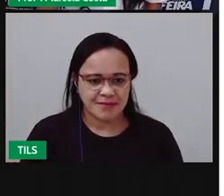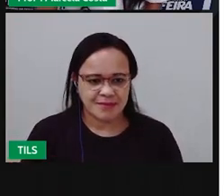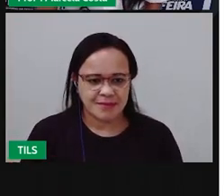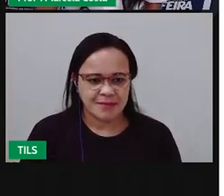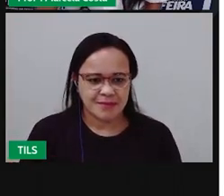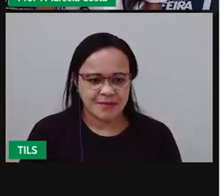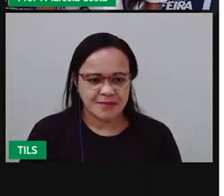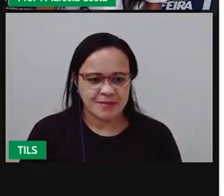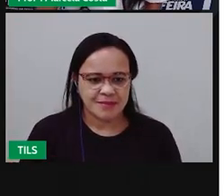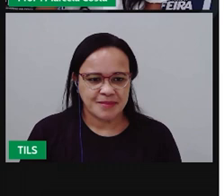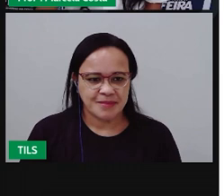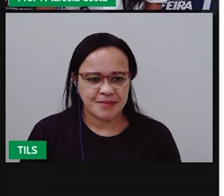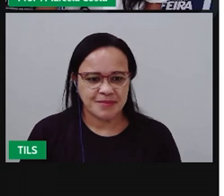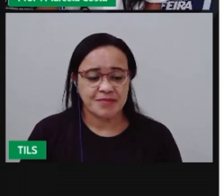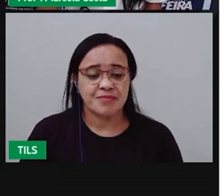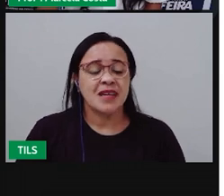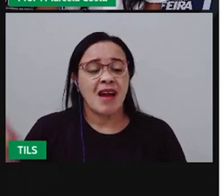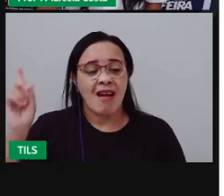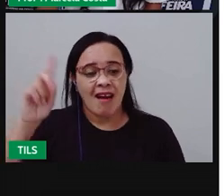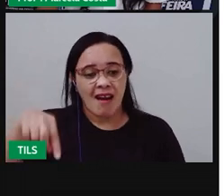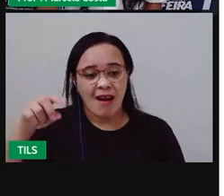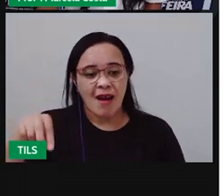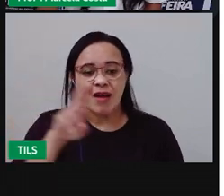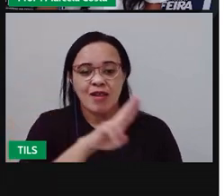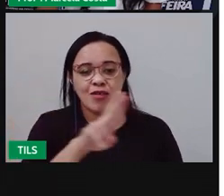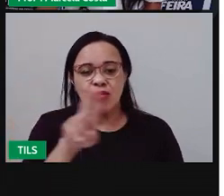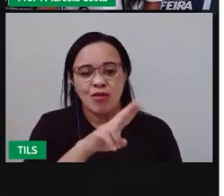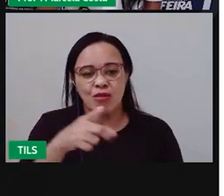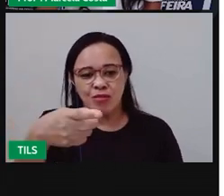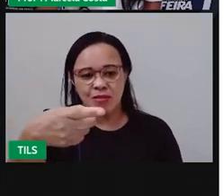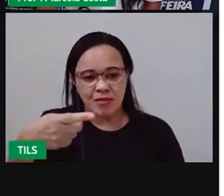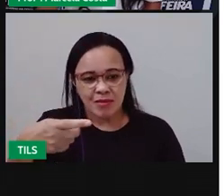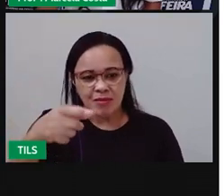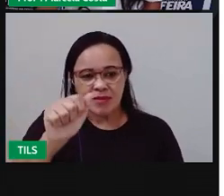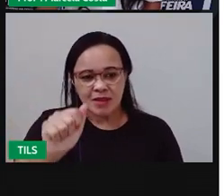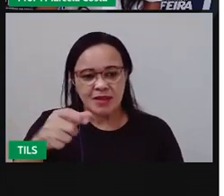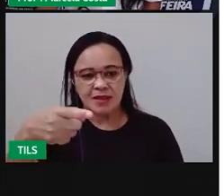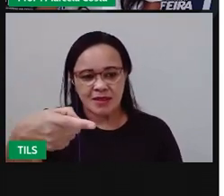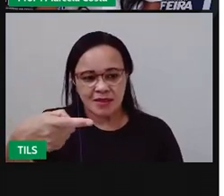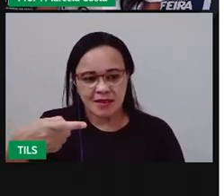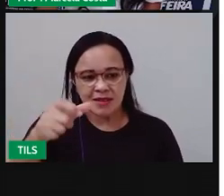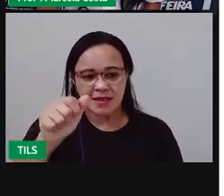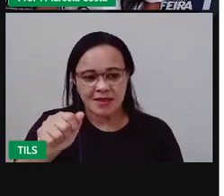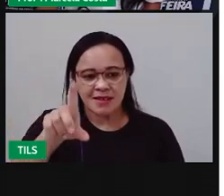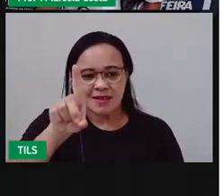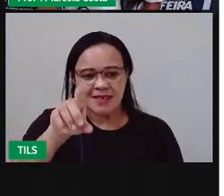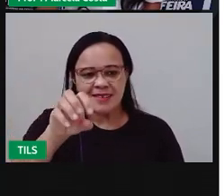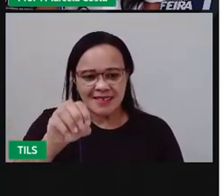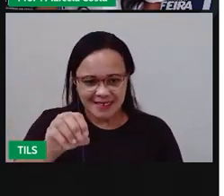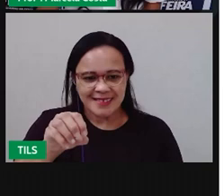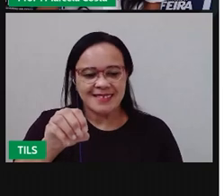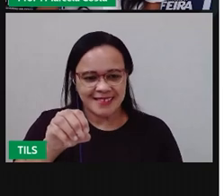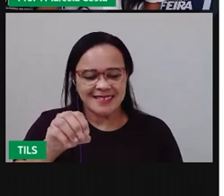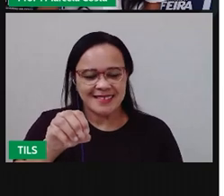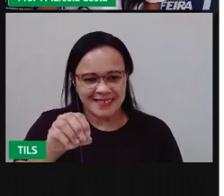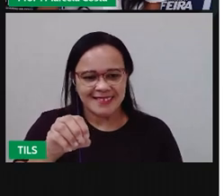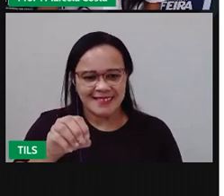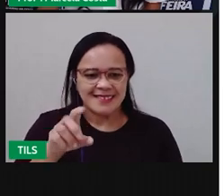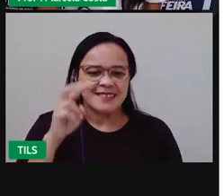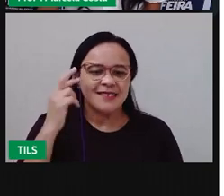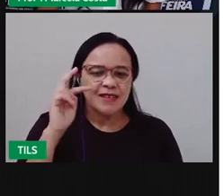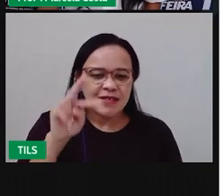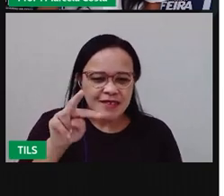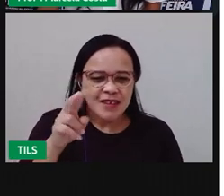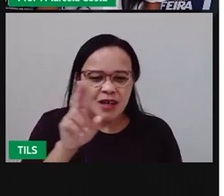É o chachado. E está escrito aqui o nome dessa xilogravura aqui